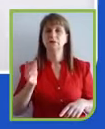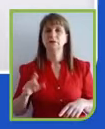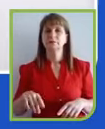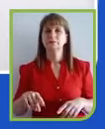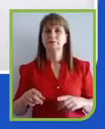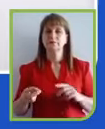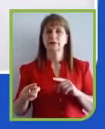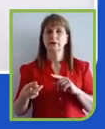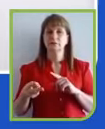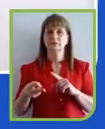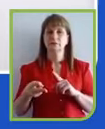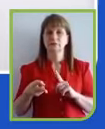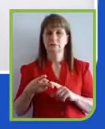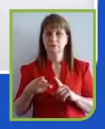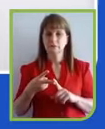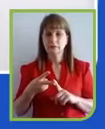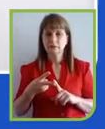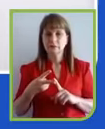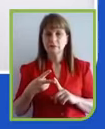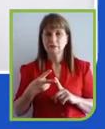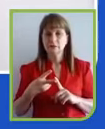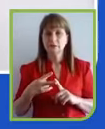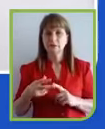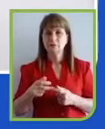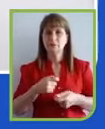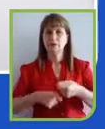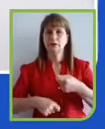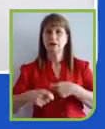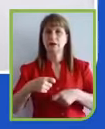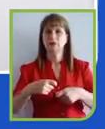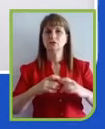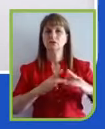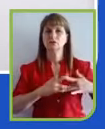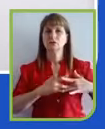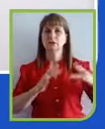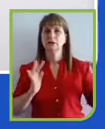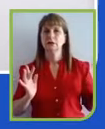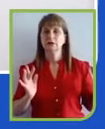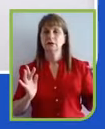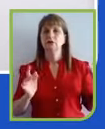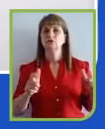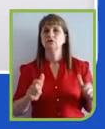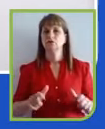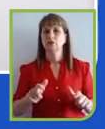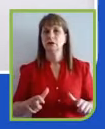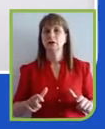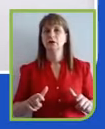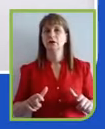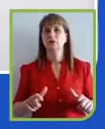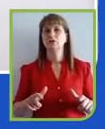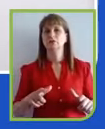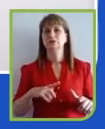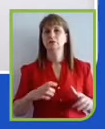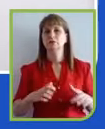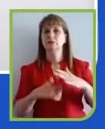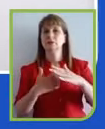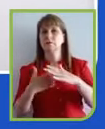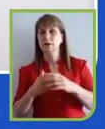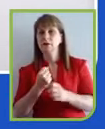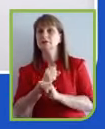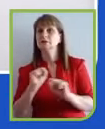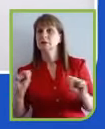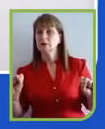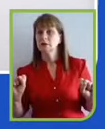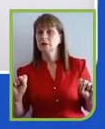falado pelo Ricardo aí, do mercado solidário e local. A gente, apesar de grandes organizações, talvez a gente tenha